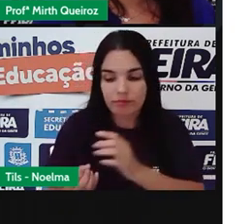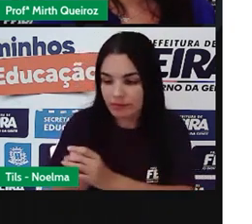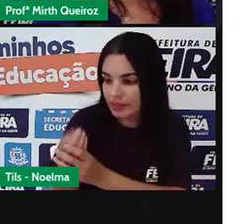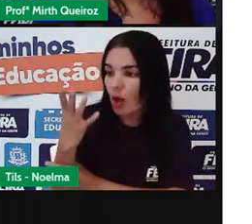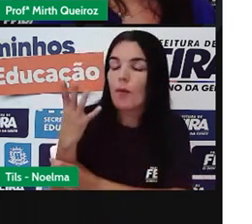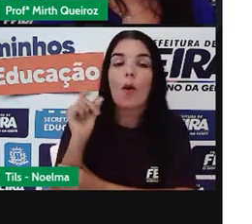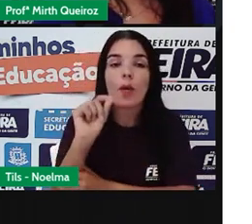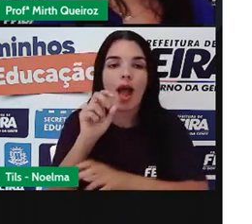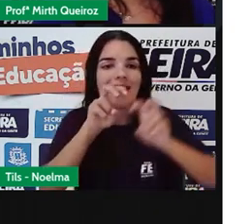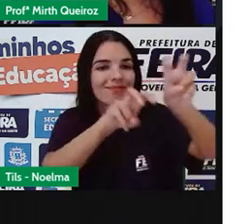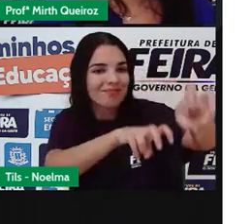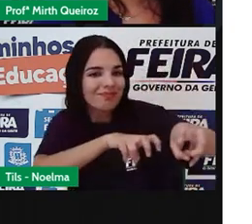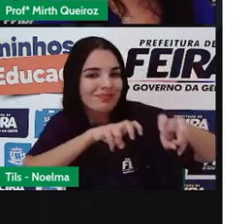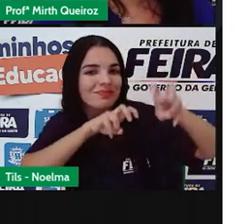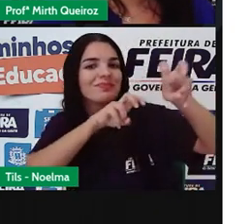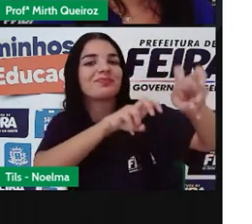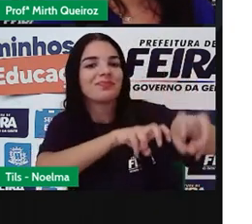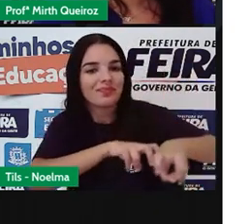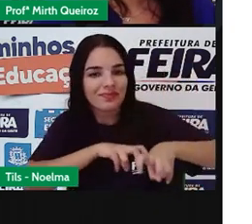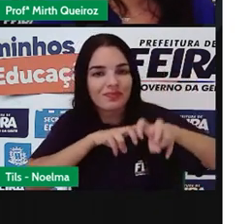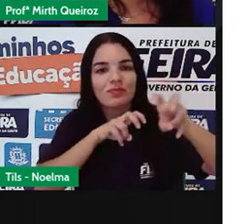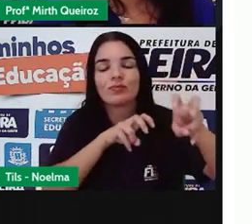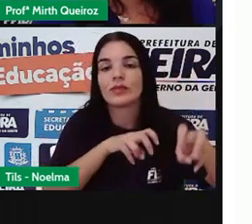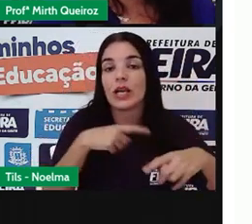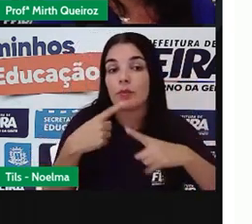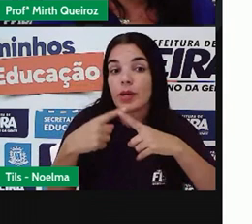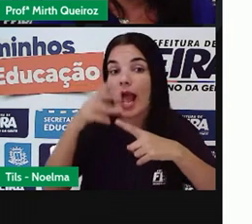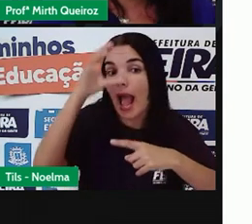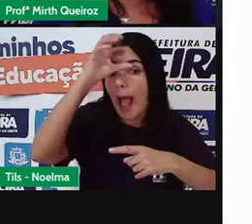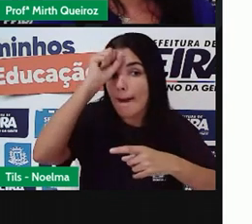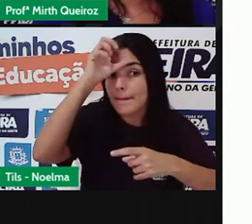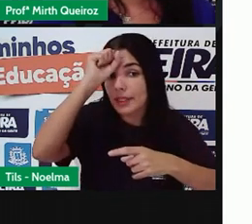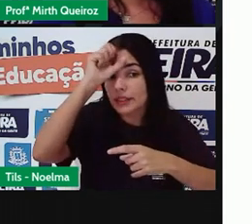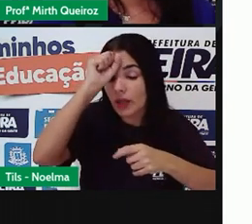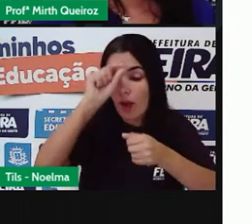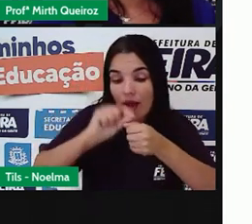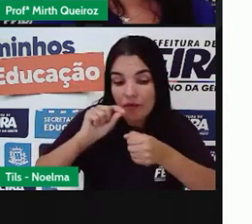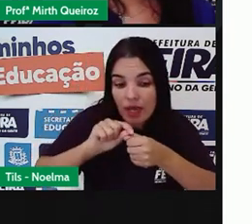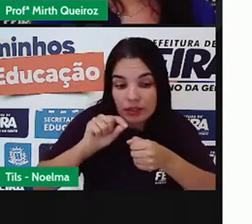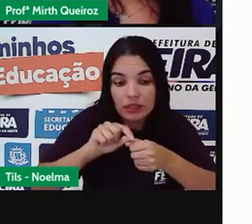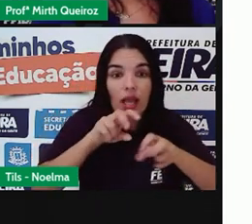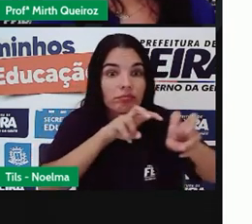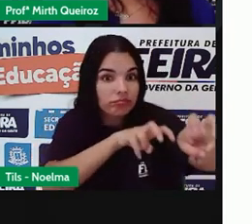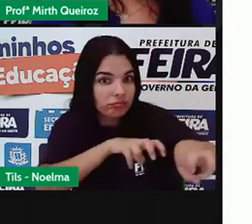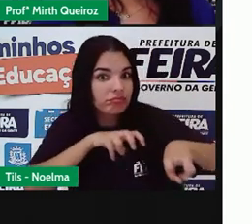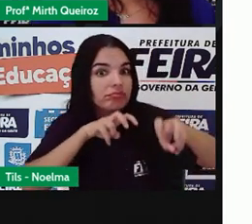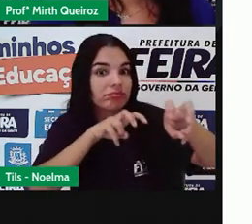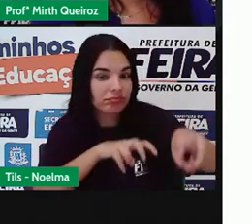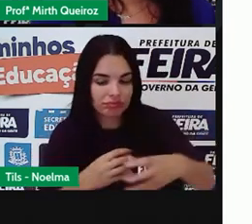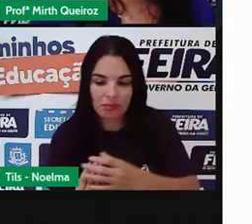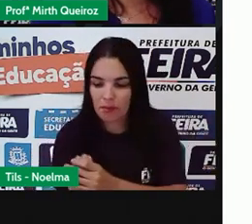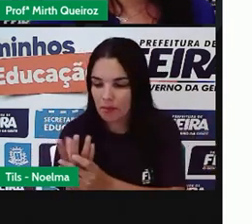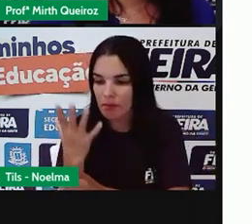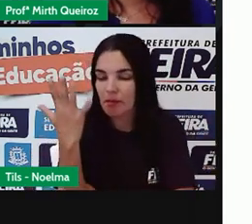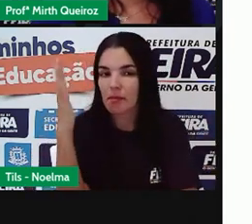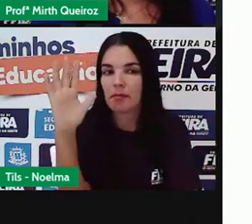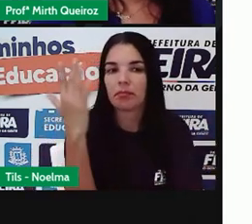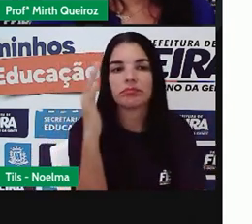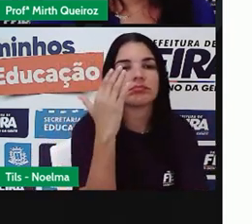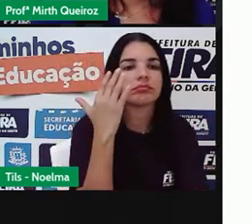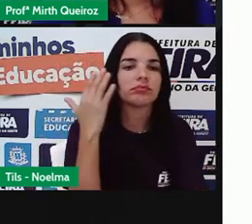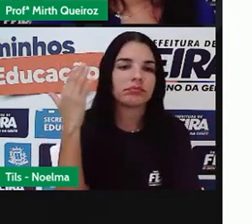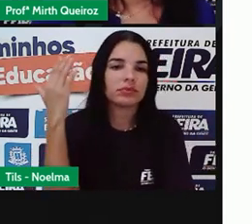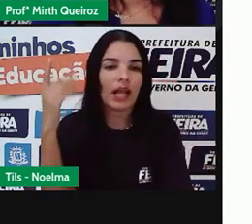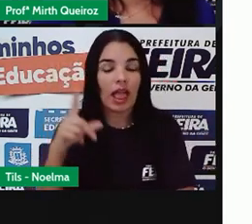agricultura, onde as pessoas aprenderam a fazer o cultivo, a plantar e, assim, obter o seu alimento.